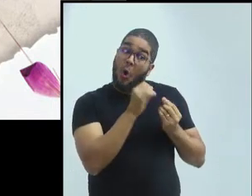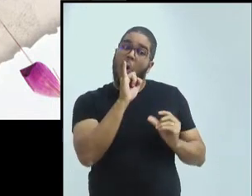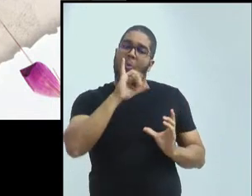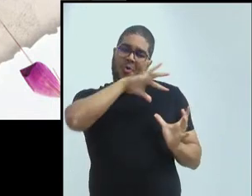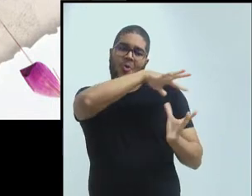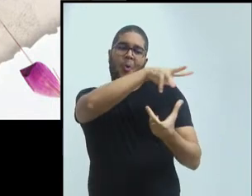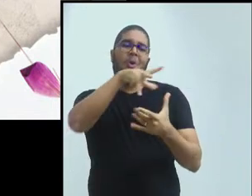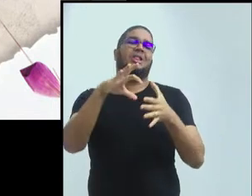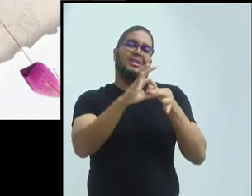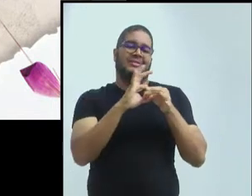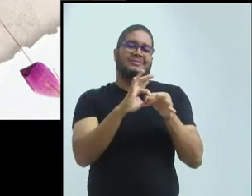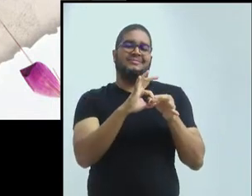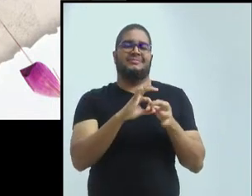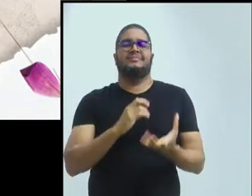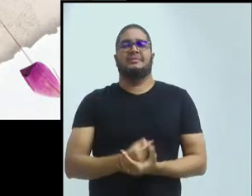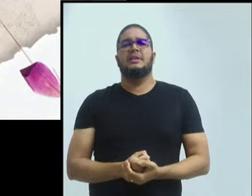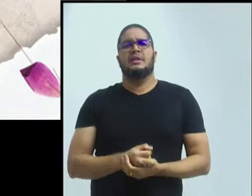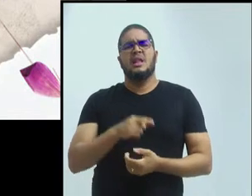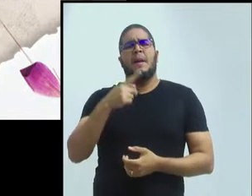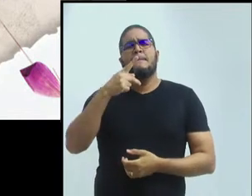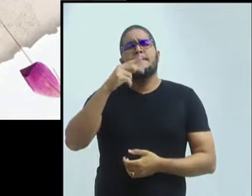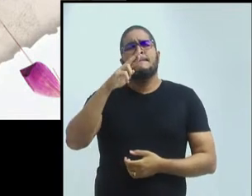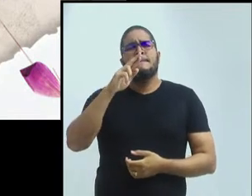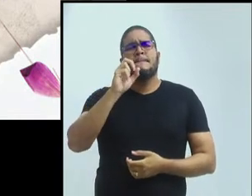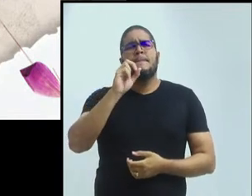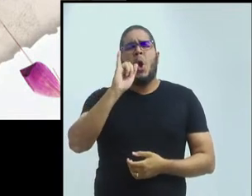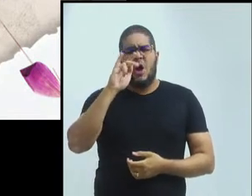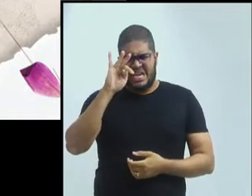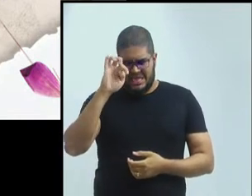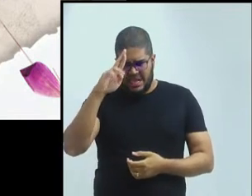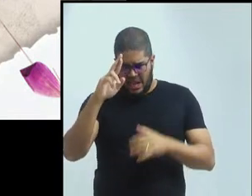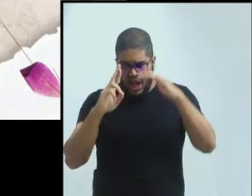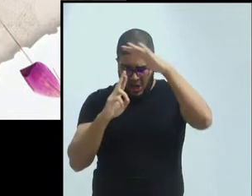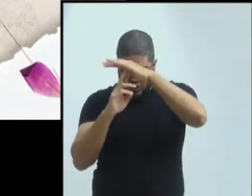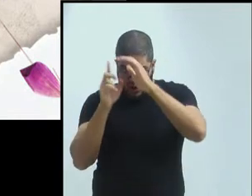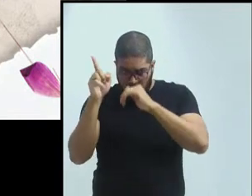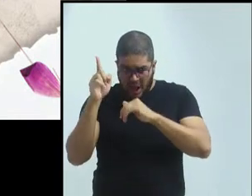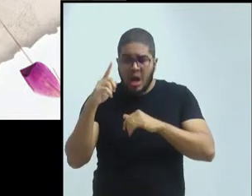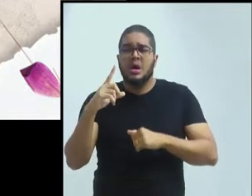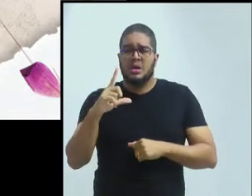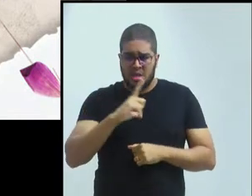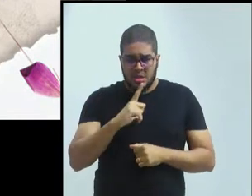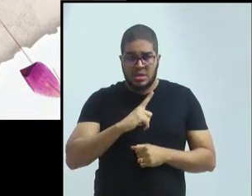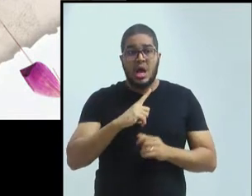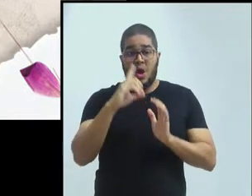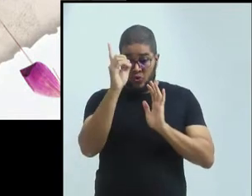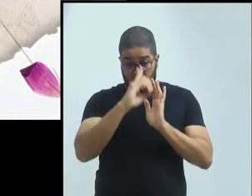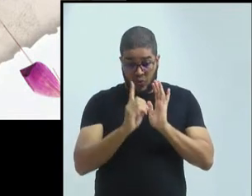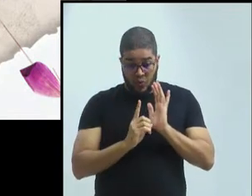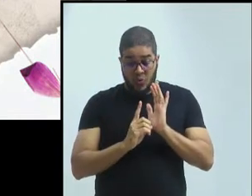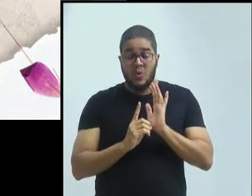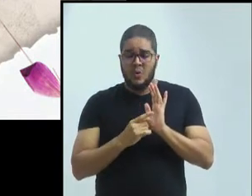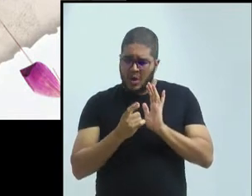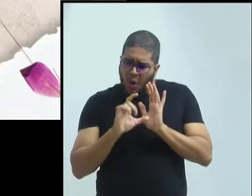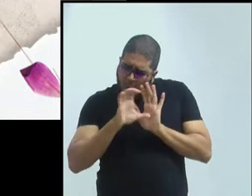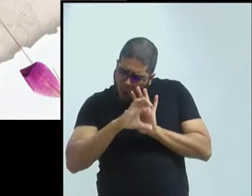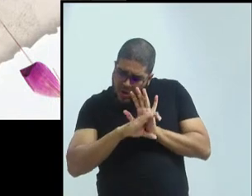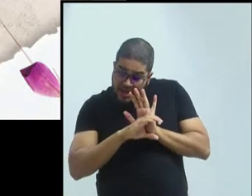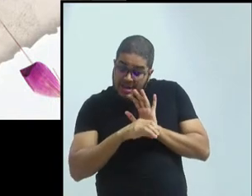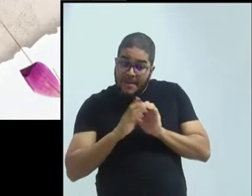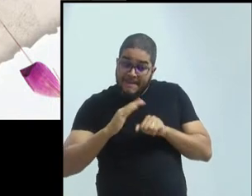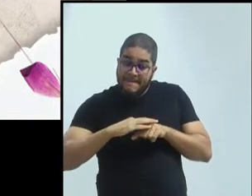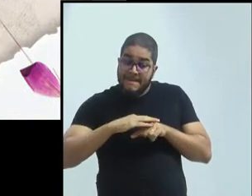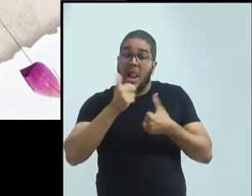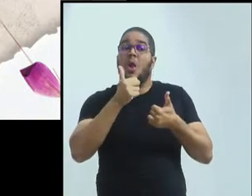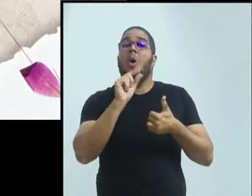definição maior, que é atribuída ao senhor Rudzic, de 1998, que diz que